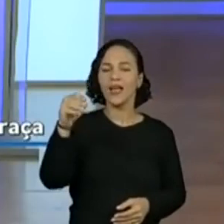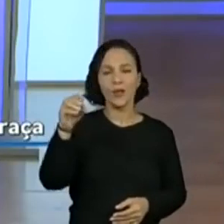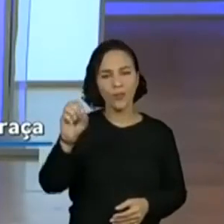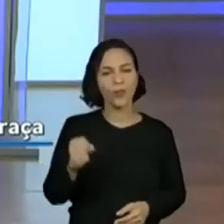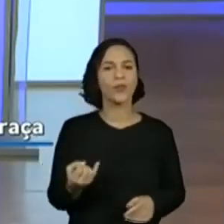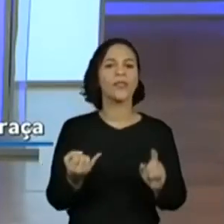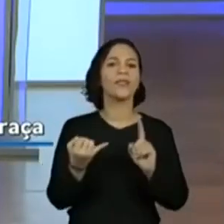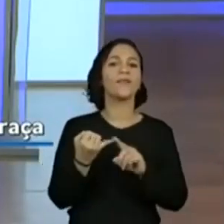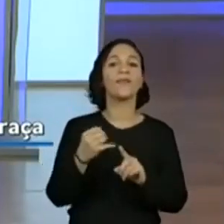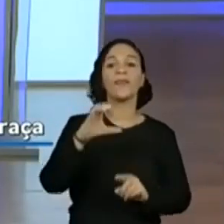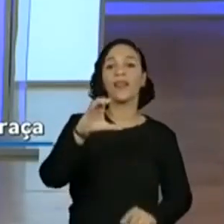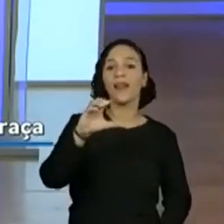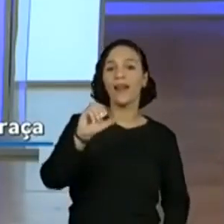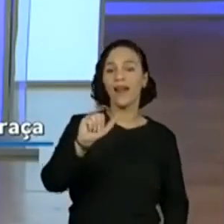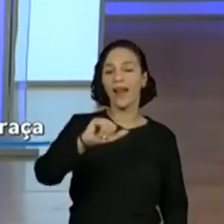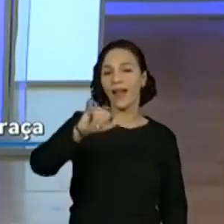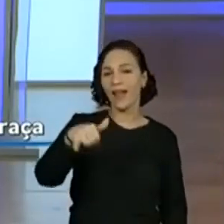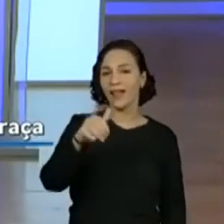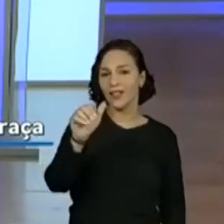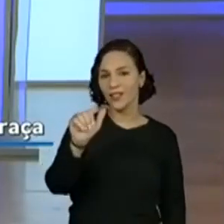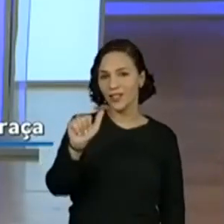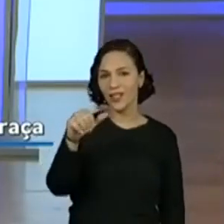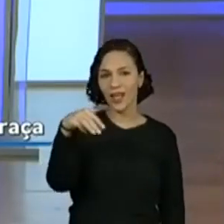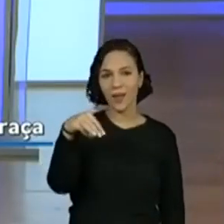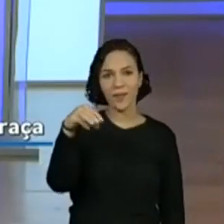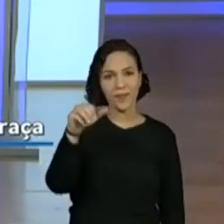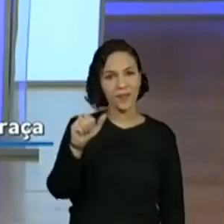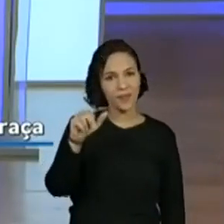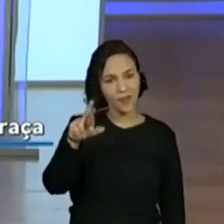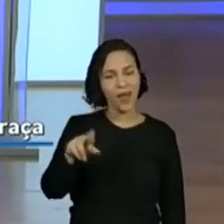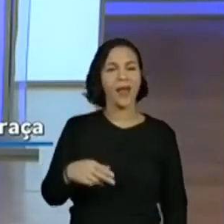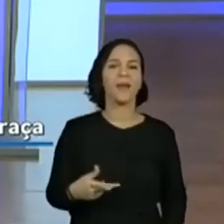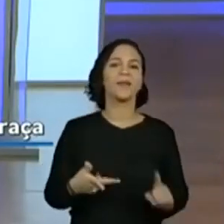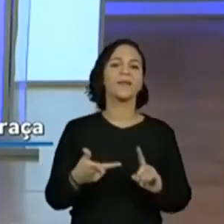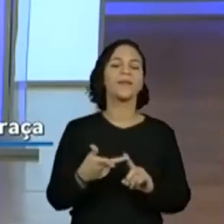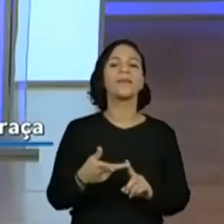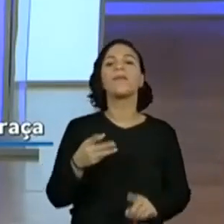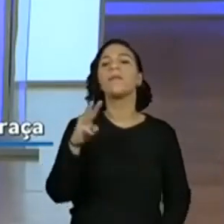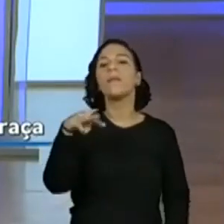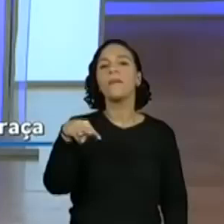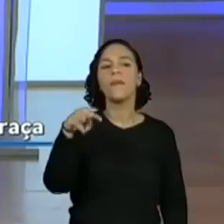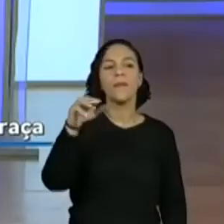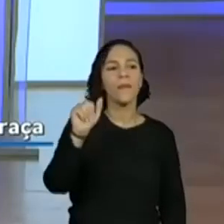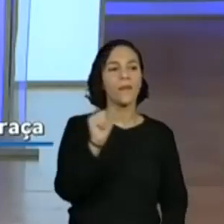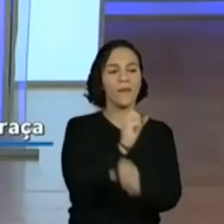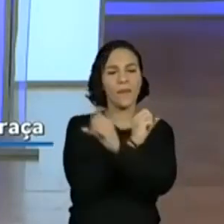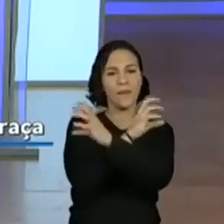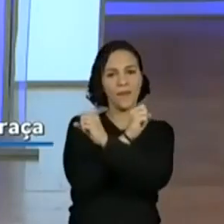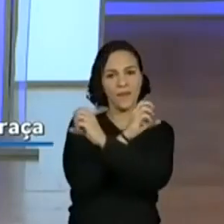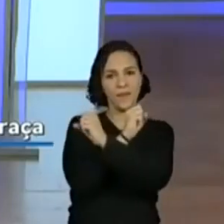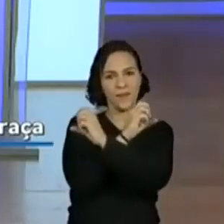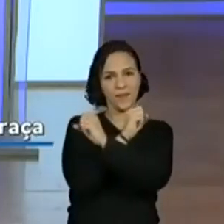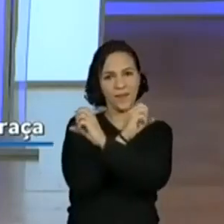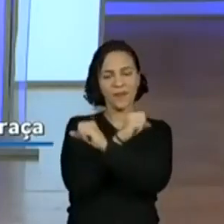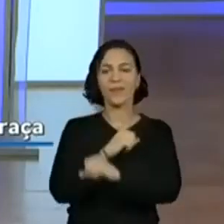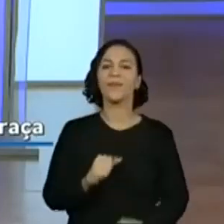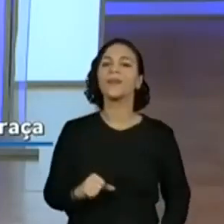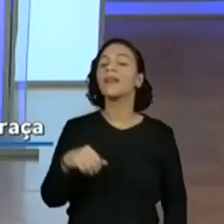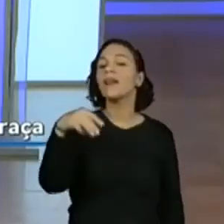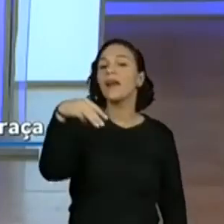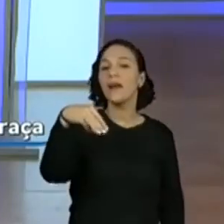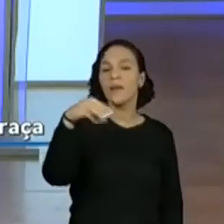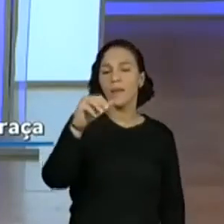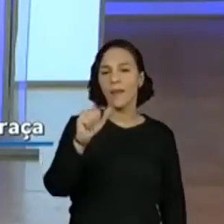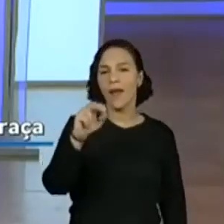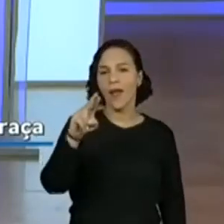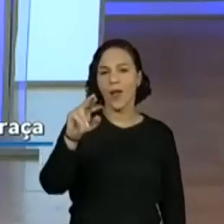Olha lá, Ribeirão. Legal, hein? Muito bom. Mauá, obrigada. São José dos Campos, Campinas. Olha o nosso carinho aí,